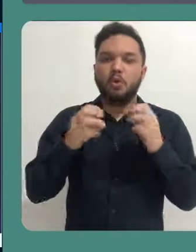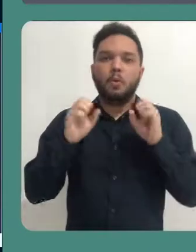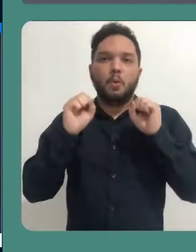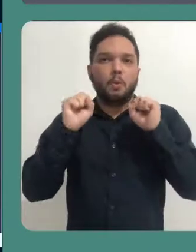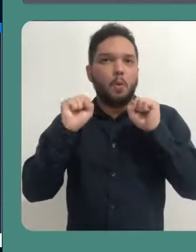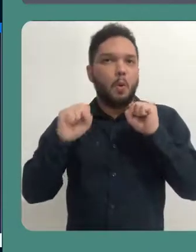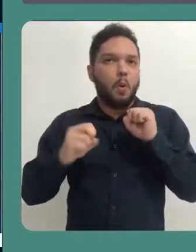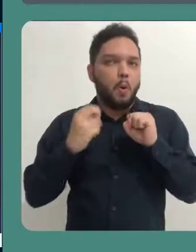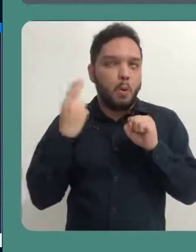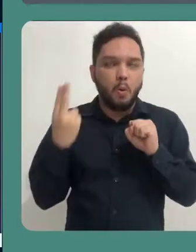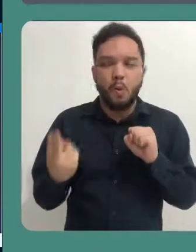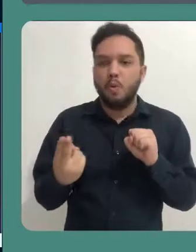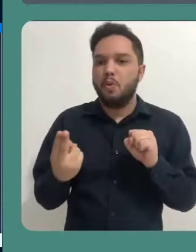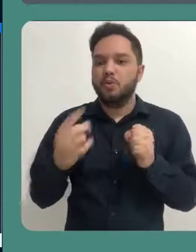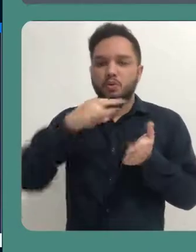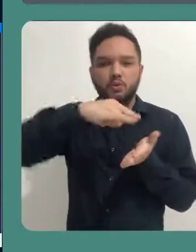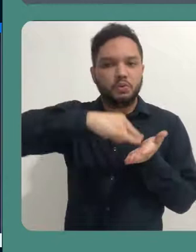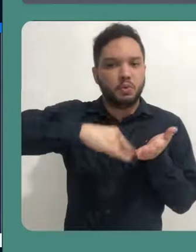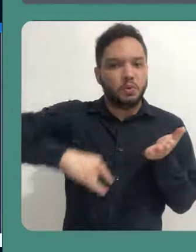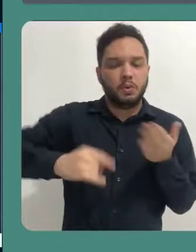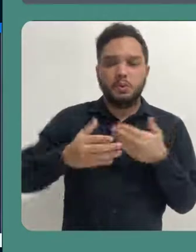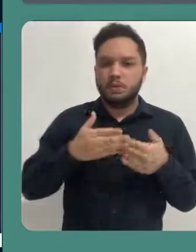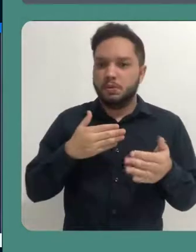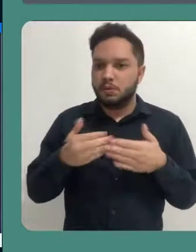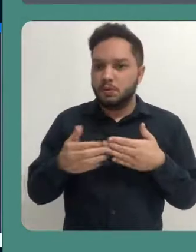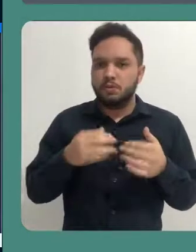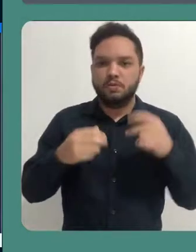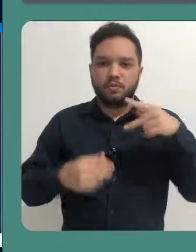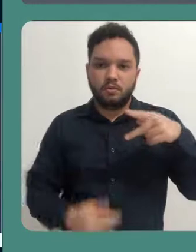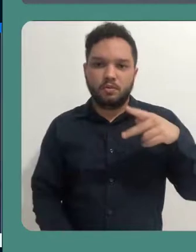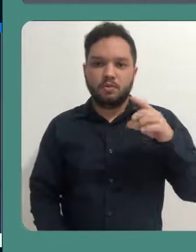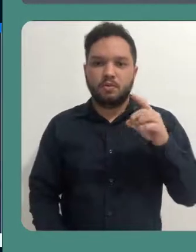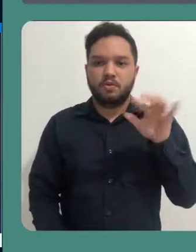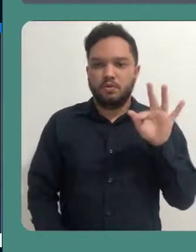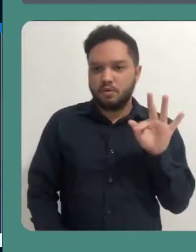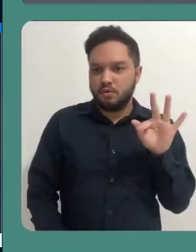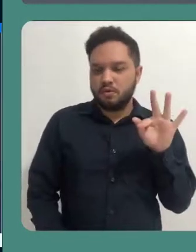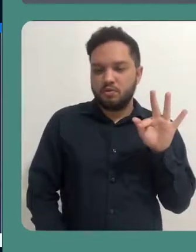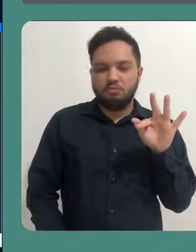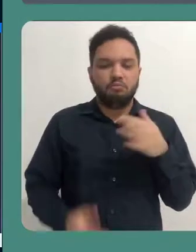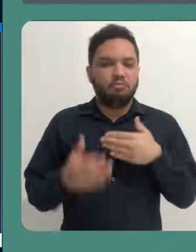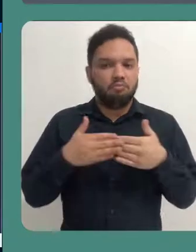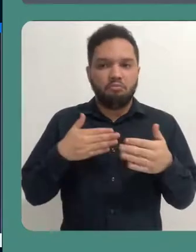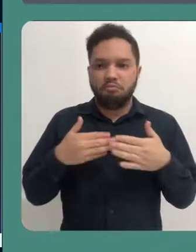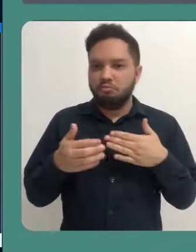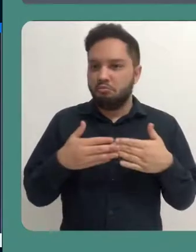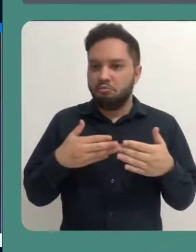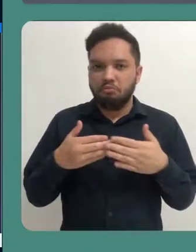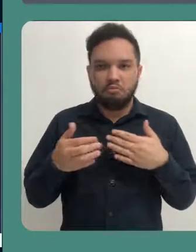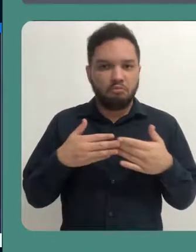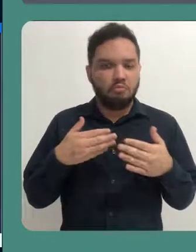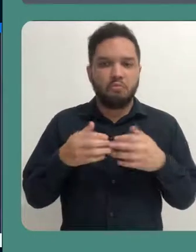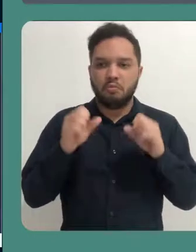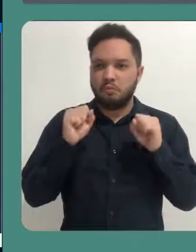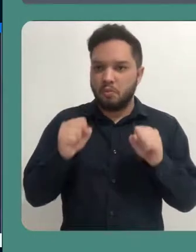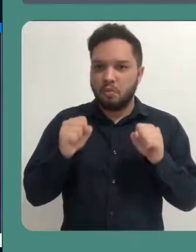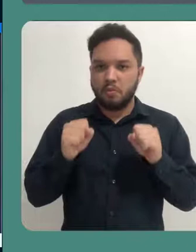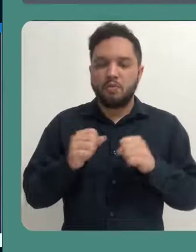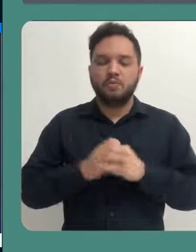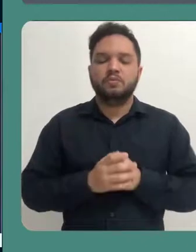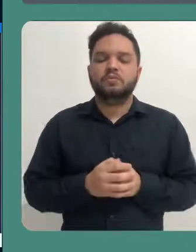um PowerPoint, pode ser um documento em PDF ou em qualquer outra